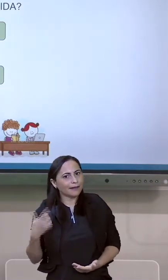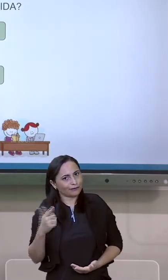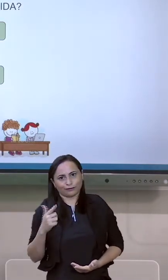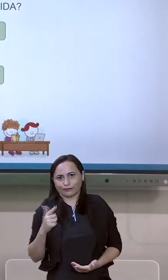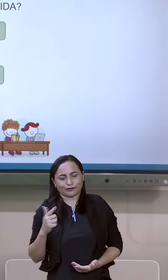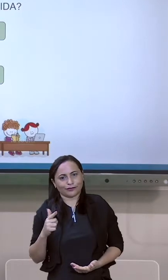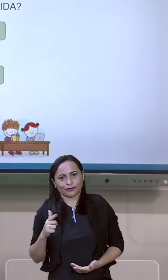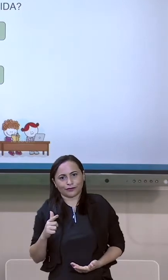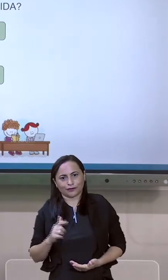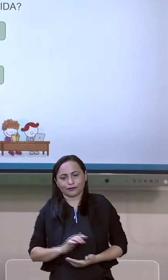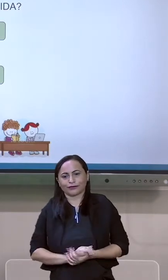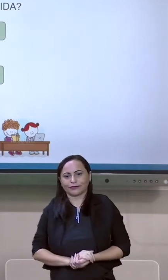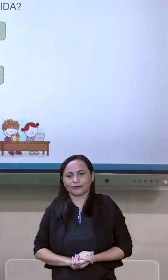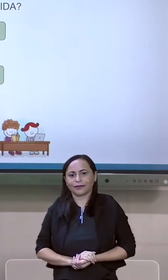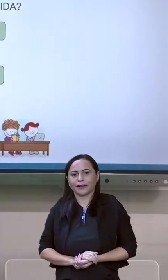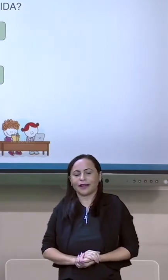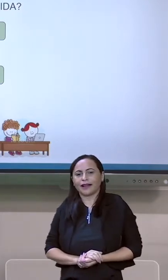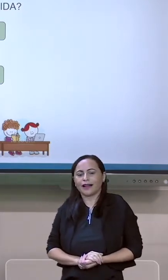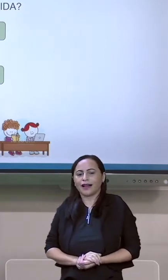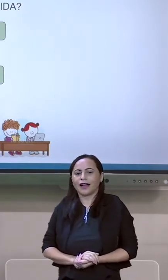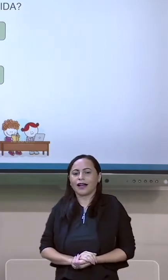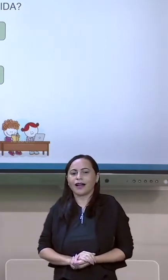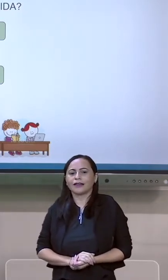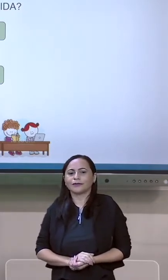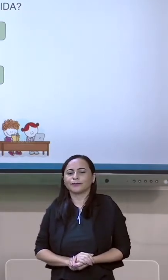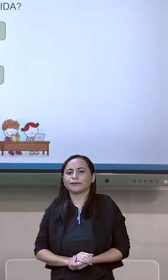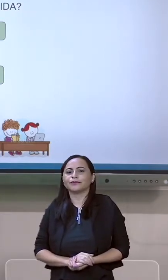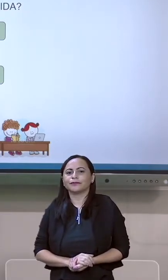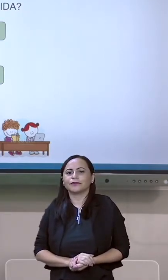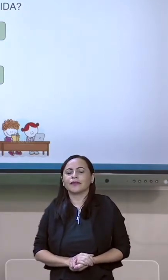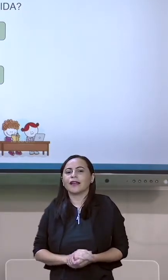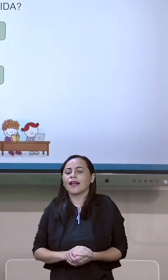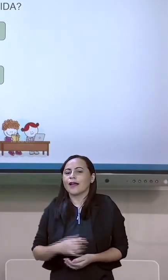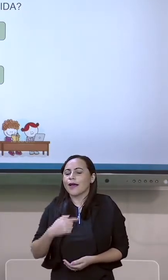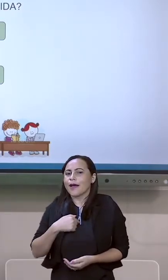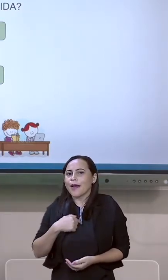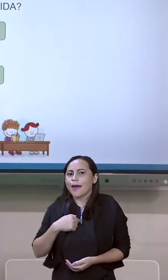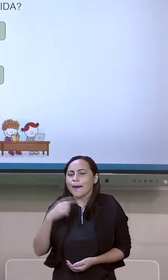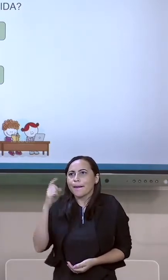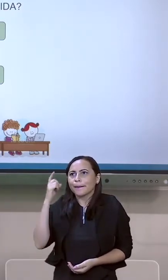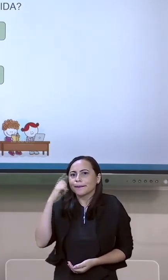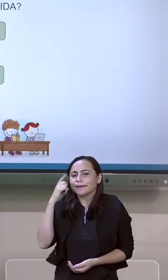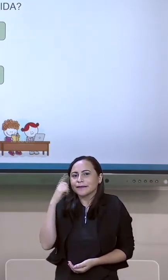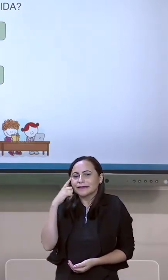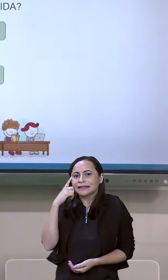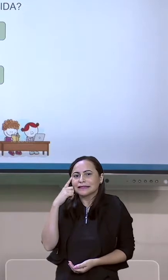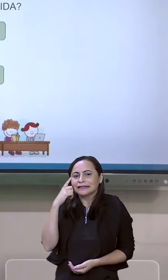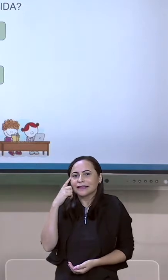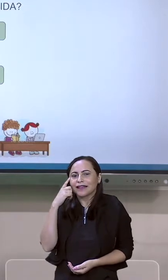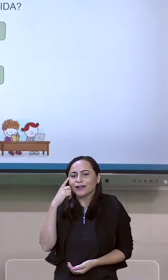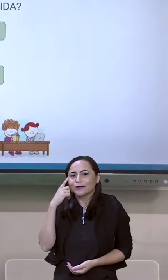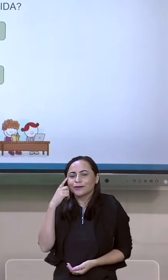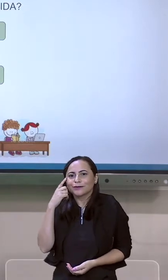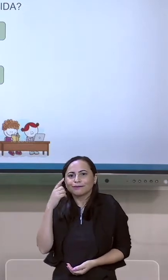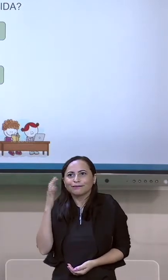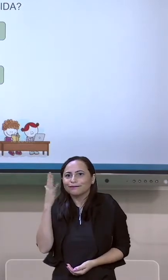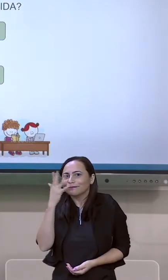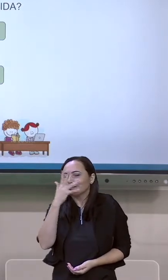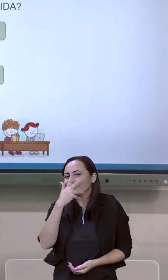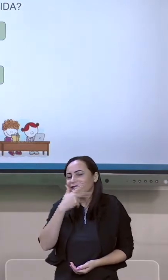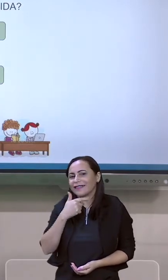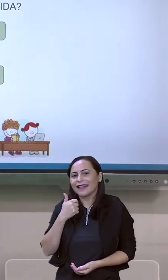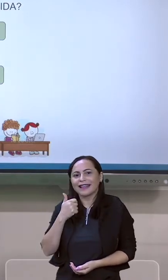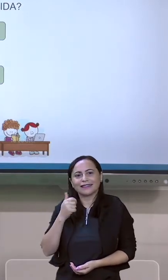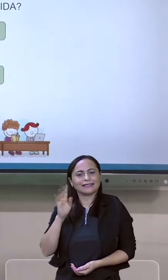os beija-flor geralmente tem de nós seres humanos. Então eu achei essa amizade, essa confiança bem